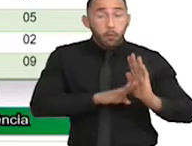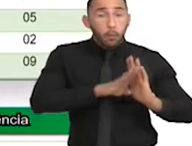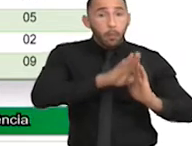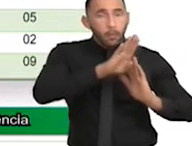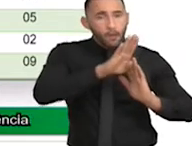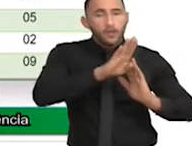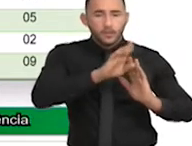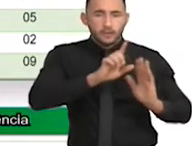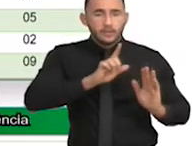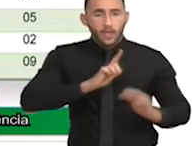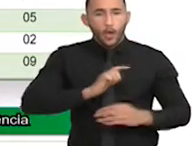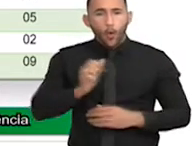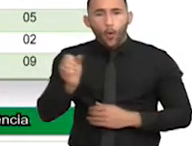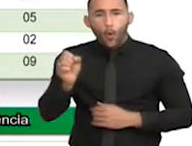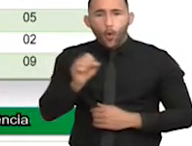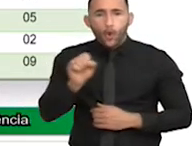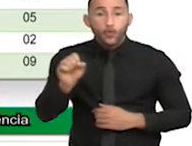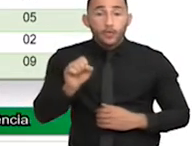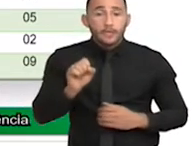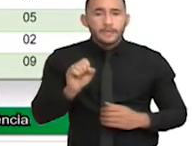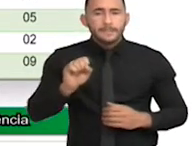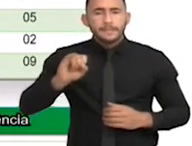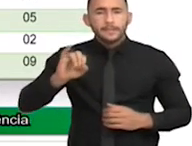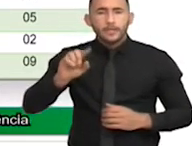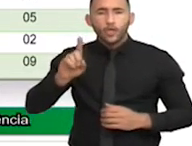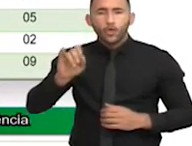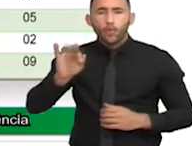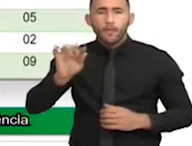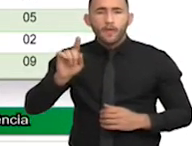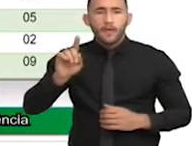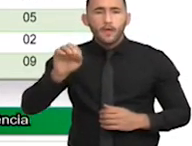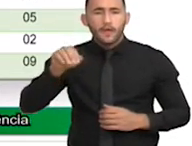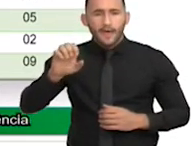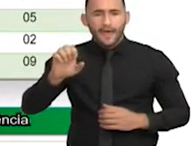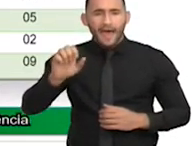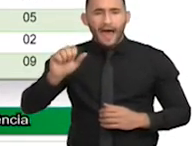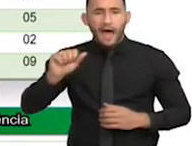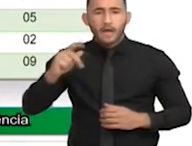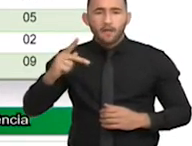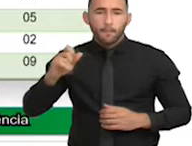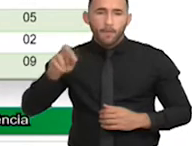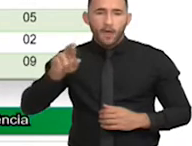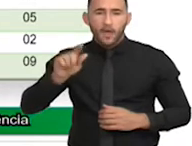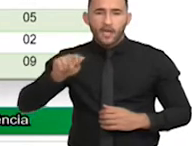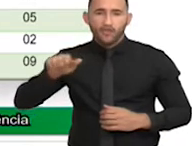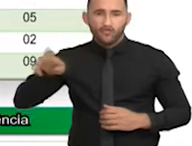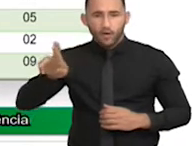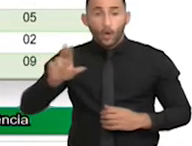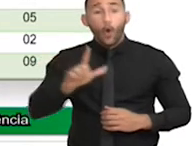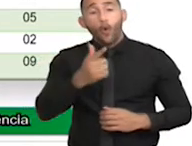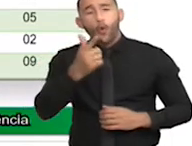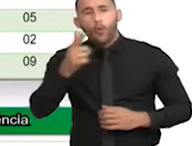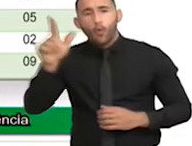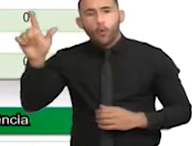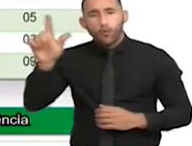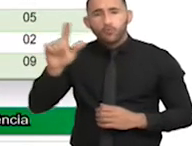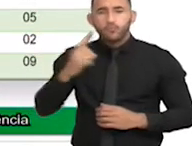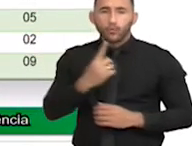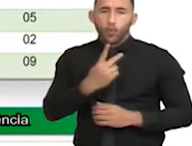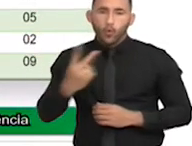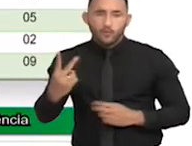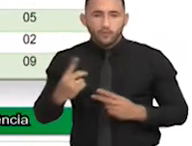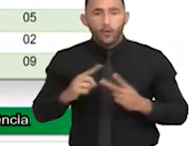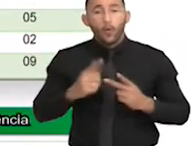8 dentro do Asperger, outras síndromes, transtorno desintegrativo da infância e múltiplas,